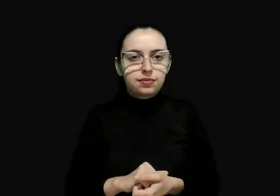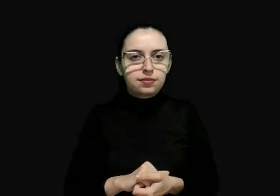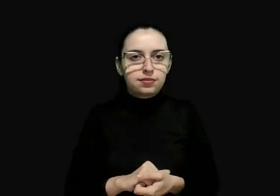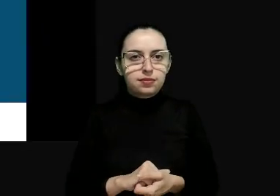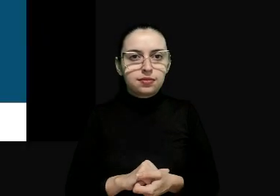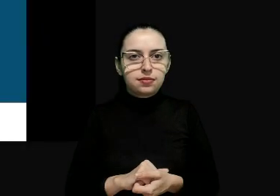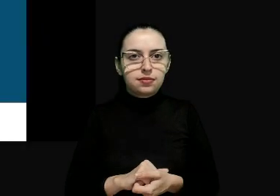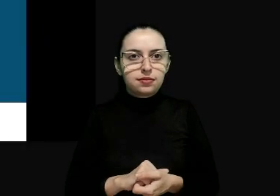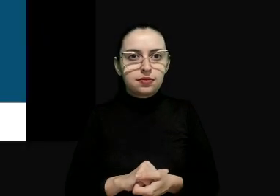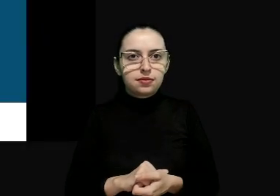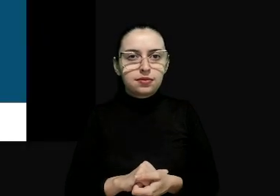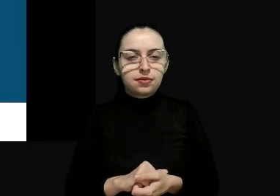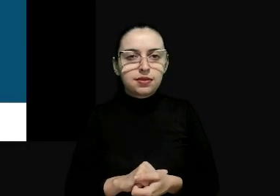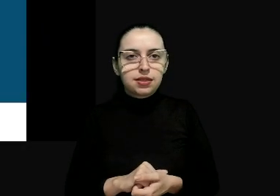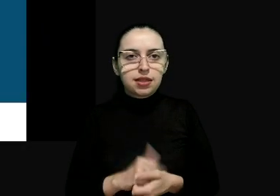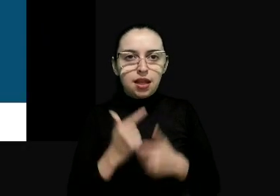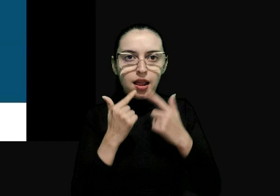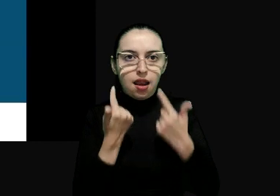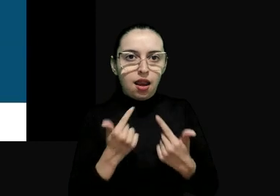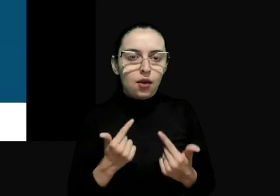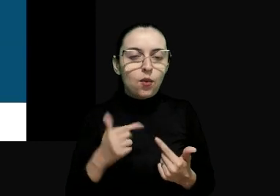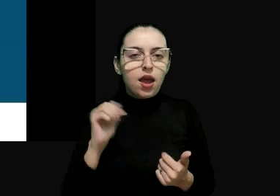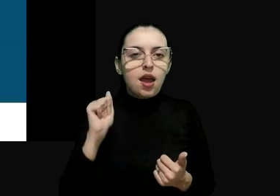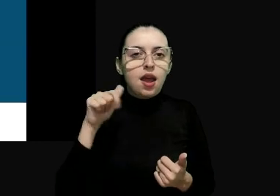40 minutos ok